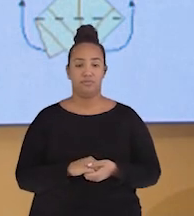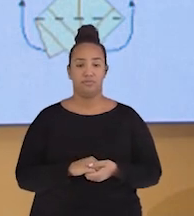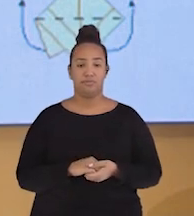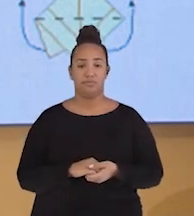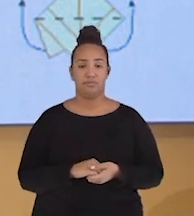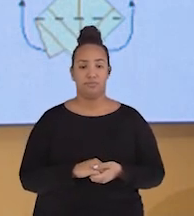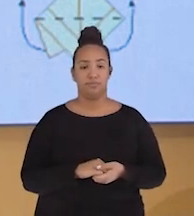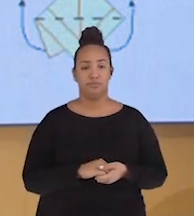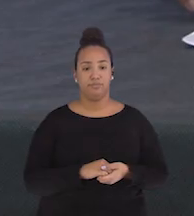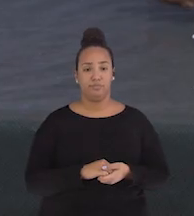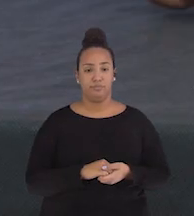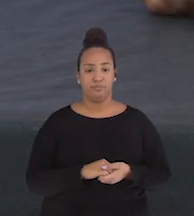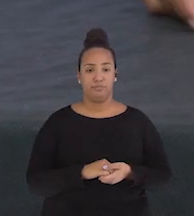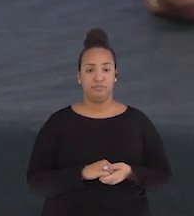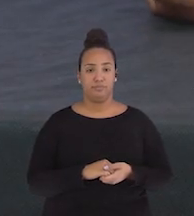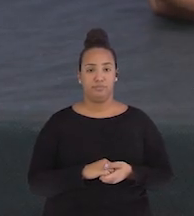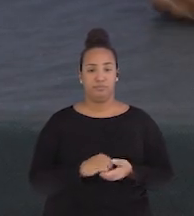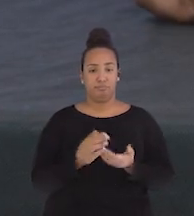dobra.